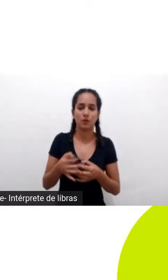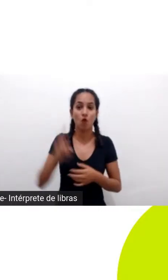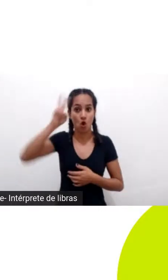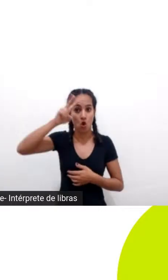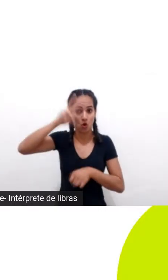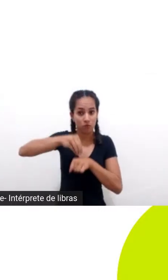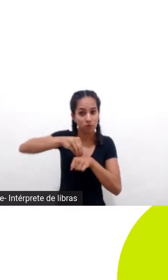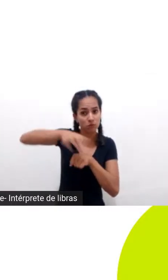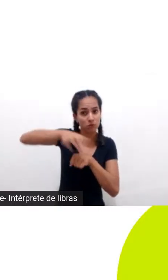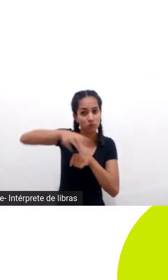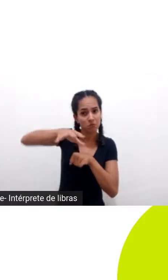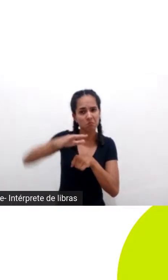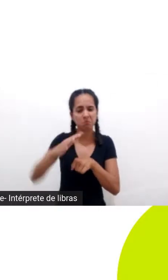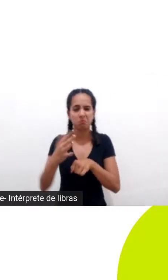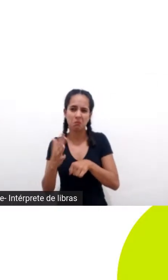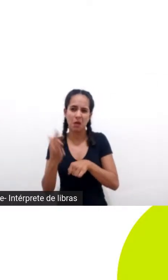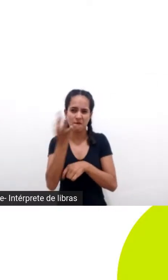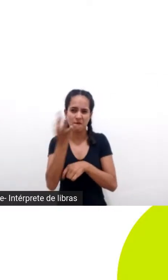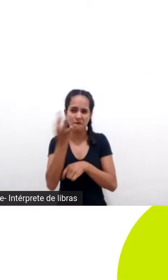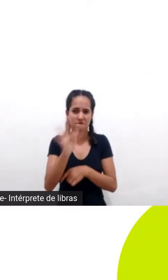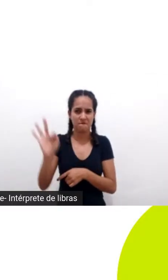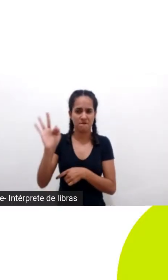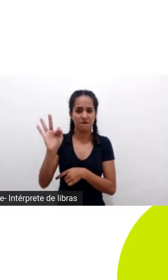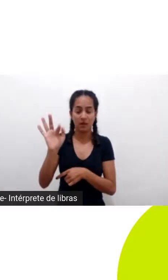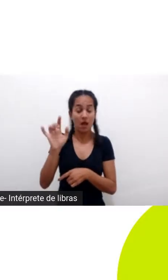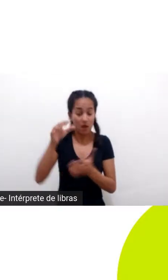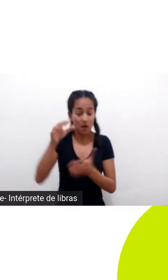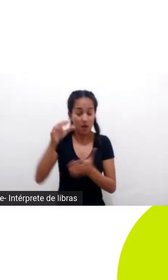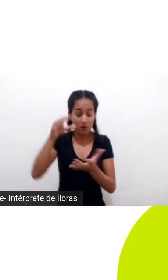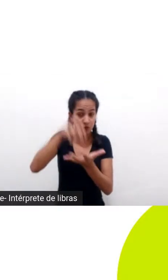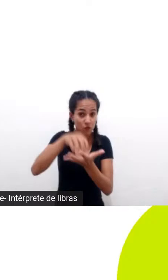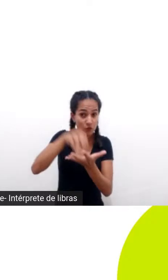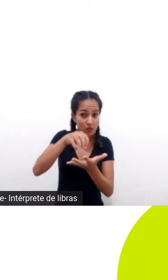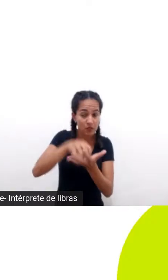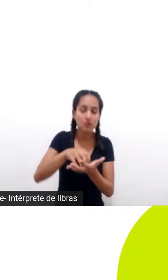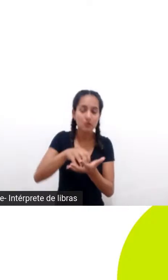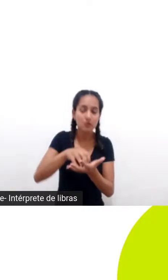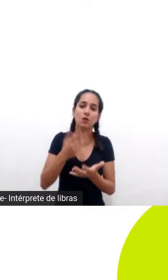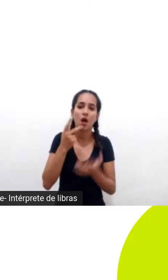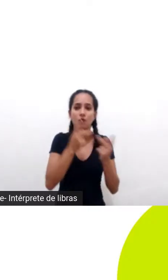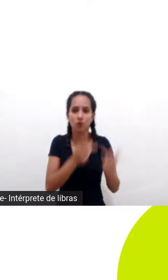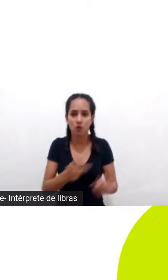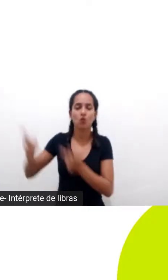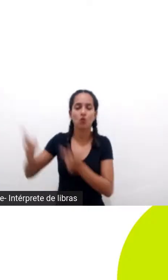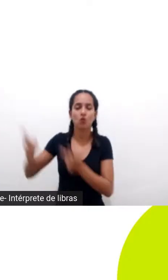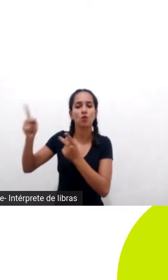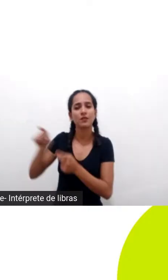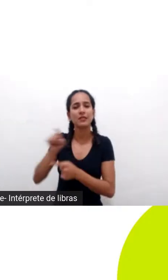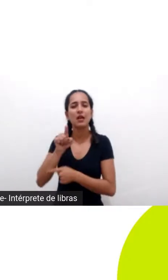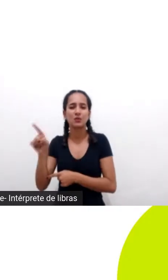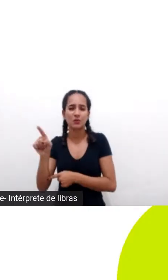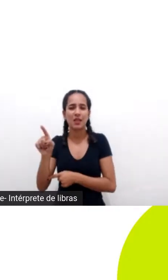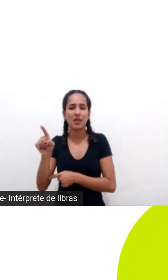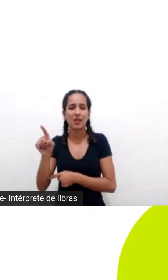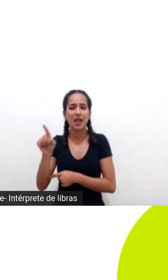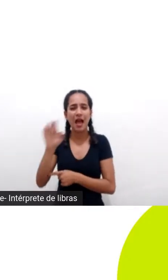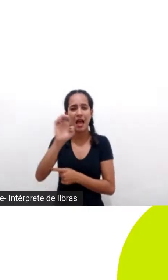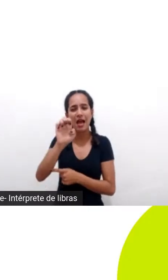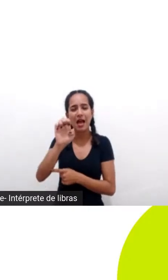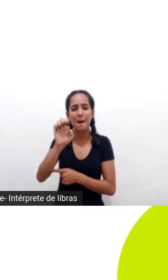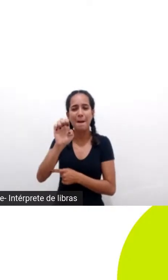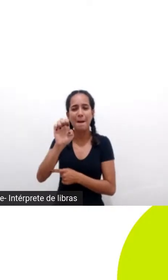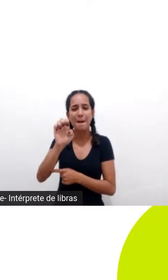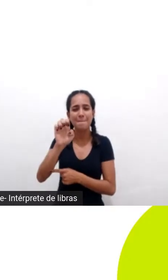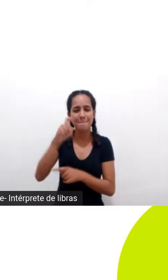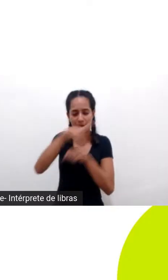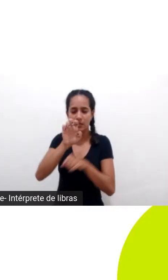minha do meu ciclo na Fundação Black Jaguar e eu fui convidado em 2018 pra Iaquito no Equador era um evento sobre investimento de